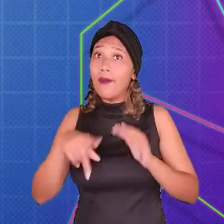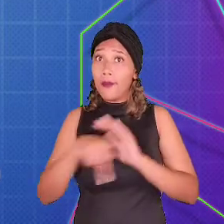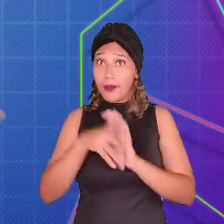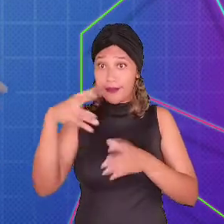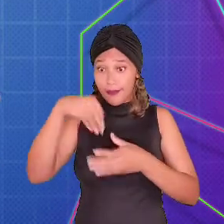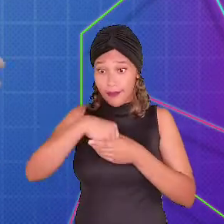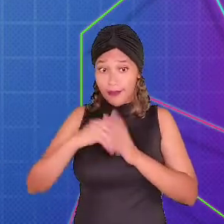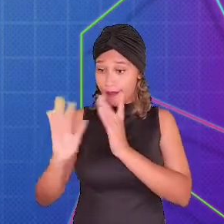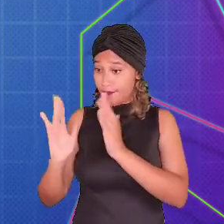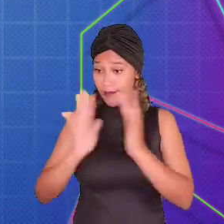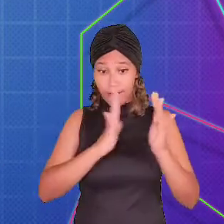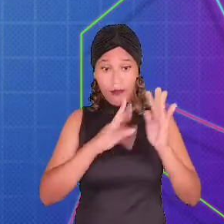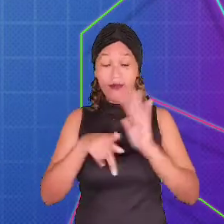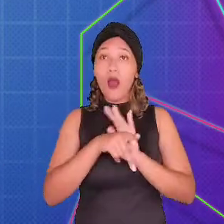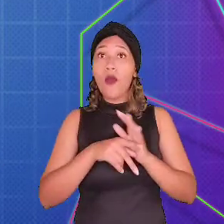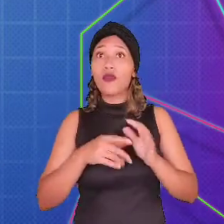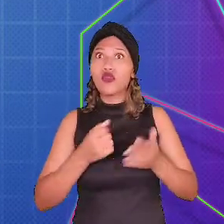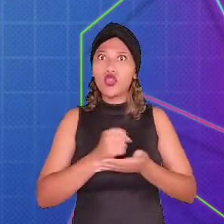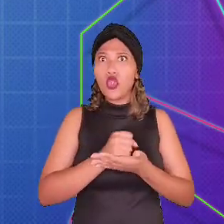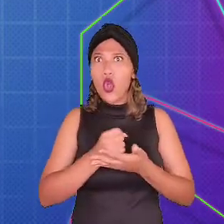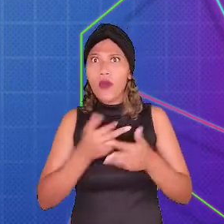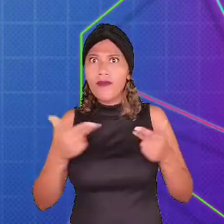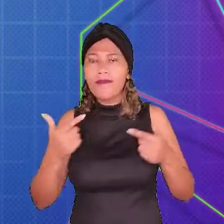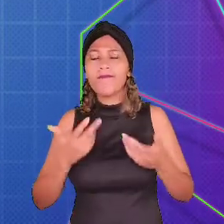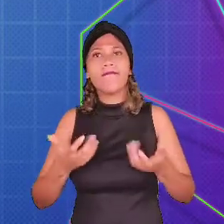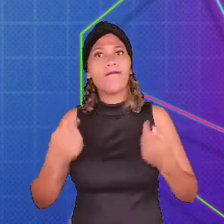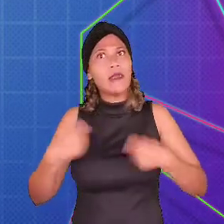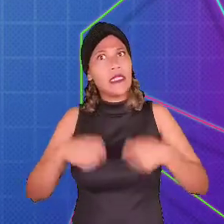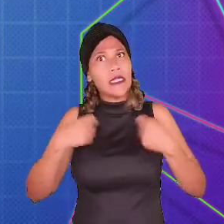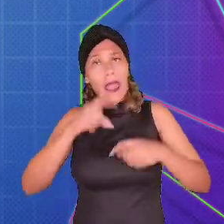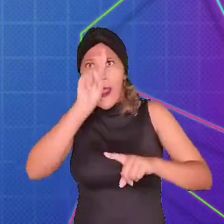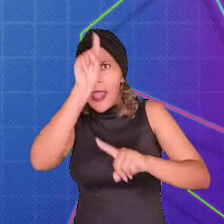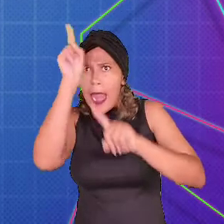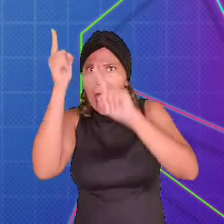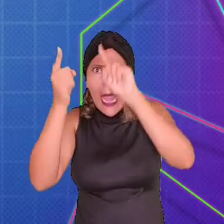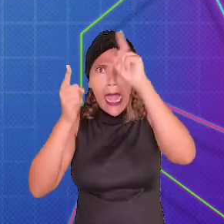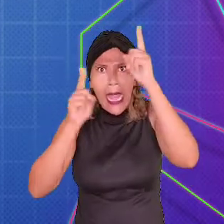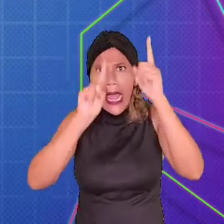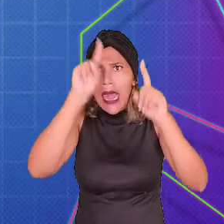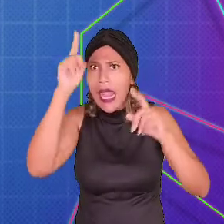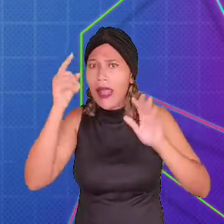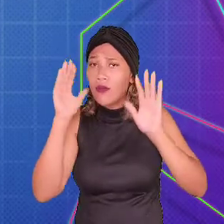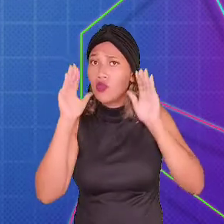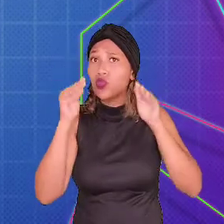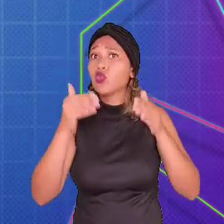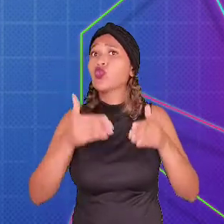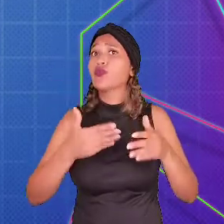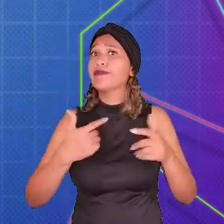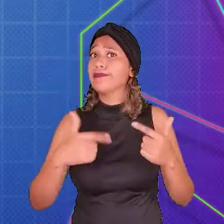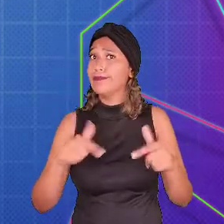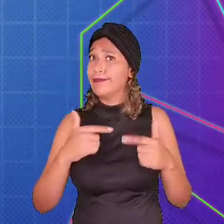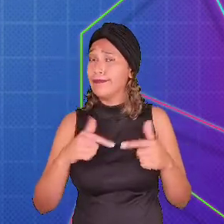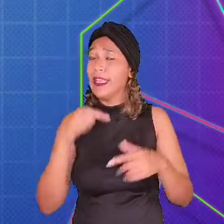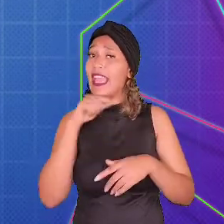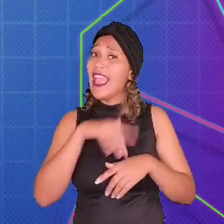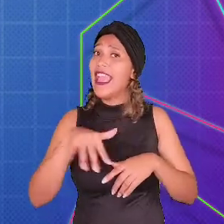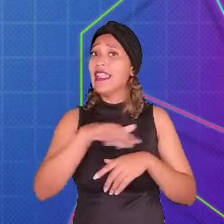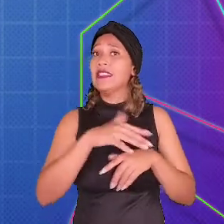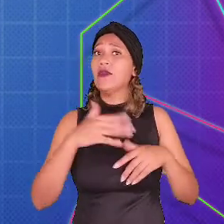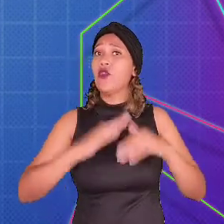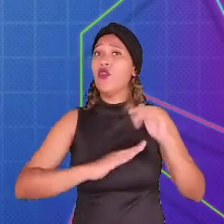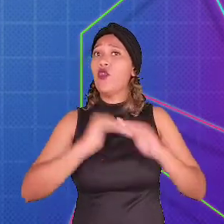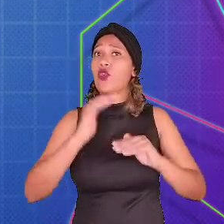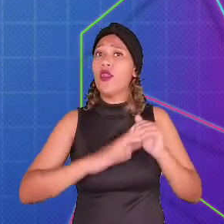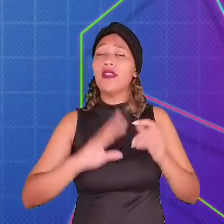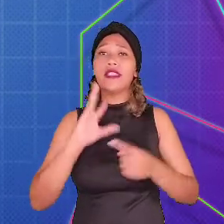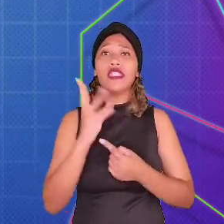dentro do processo de desenvolvimento de um jogo requer muita criatividade e dedicação ao trabalho. Esses profissionais